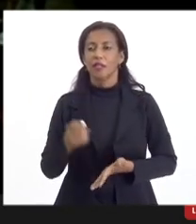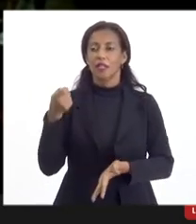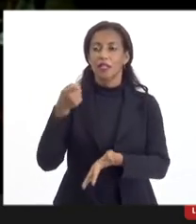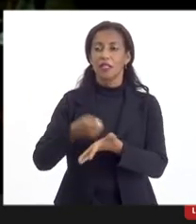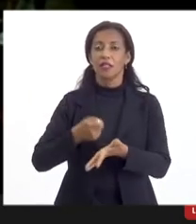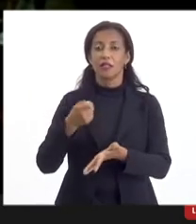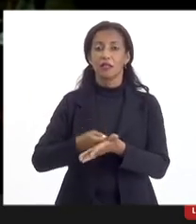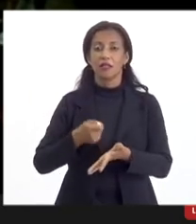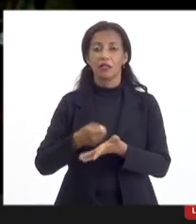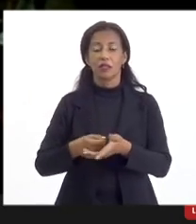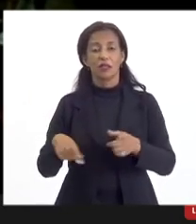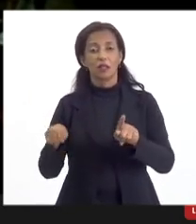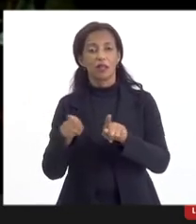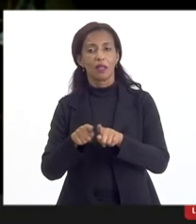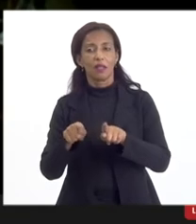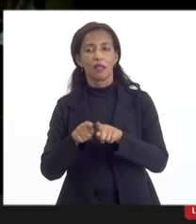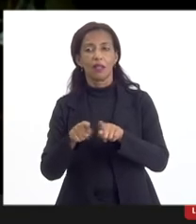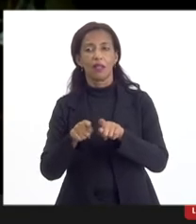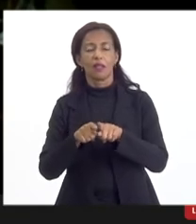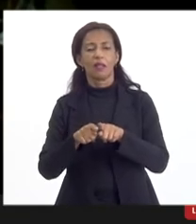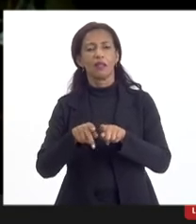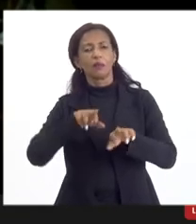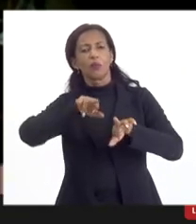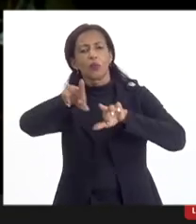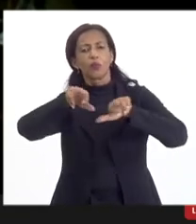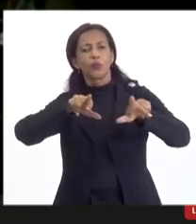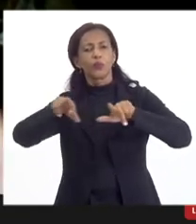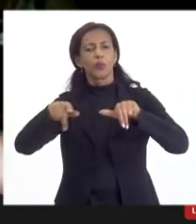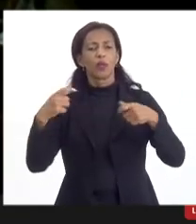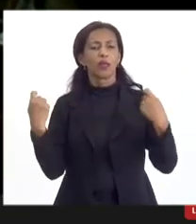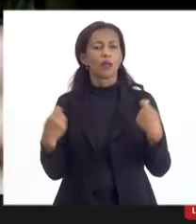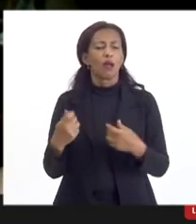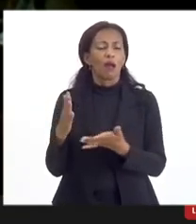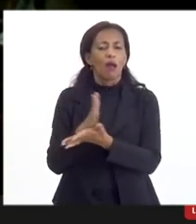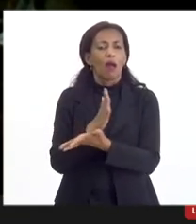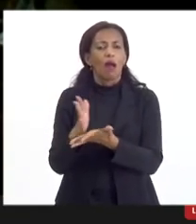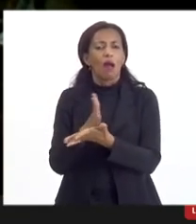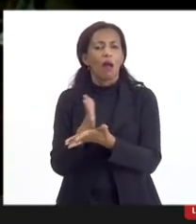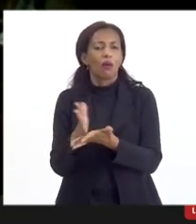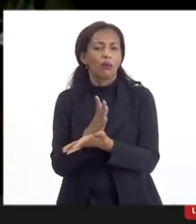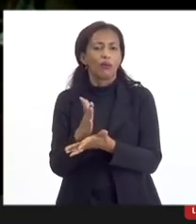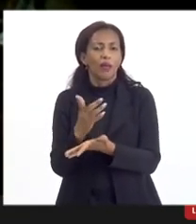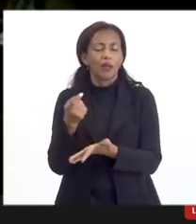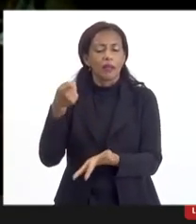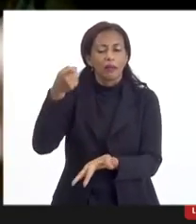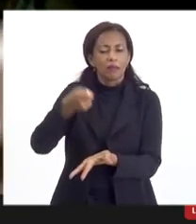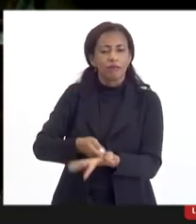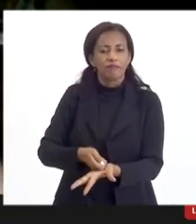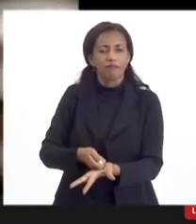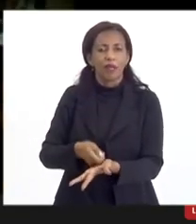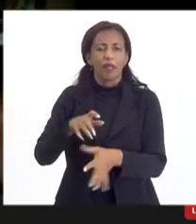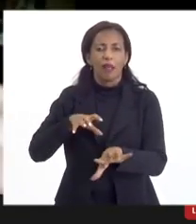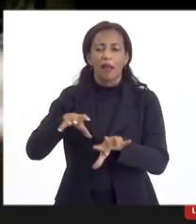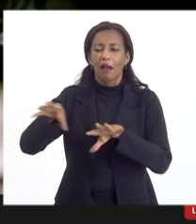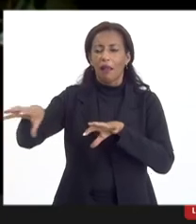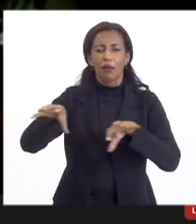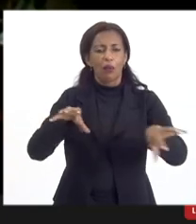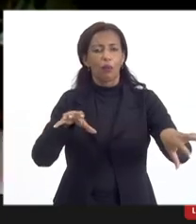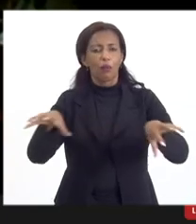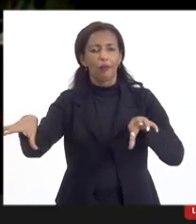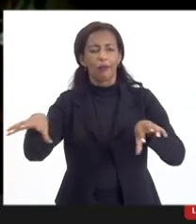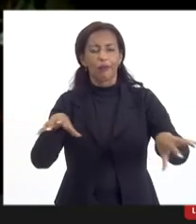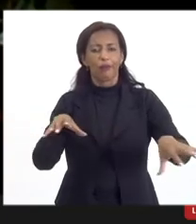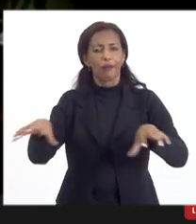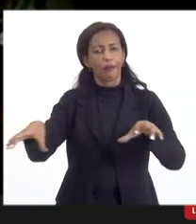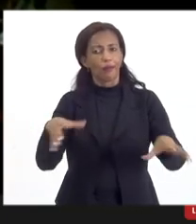exigências e até mesmo alguns interesses políticos, que tem que ser, alguém tem que bater o martelo, porque às vezes fica cada um puxando para um lado